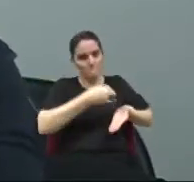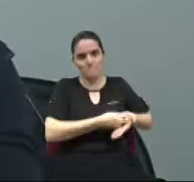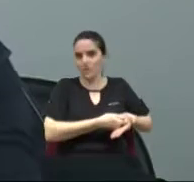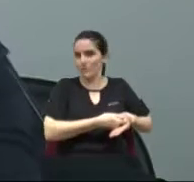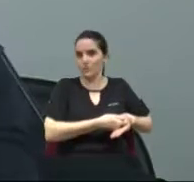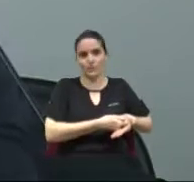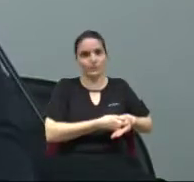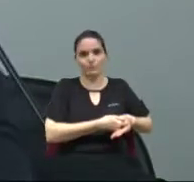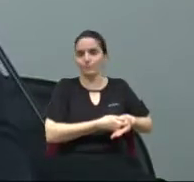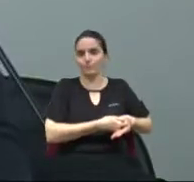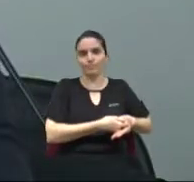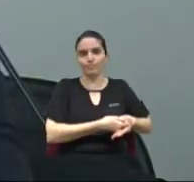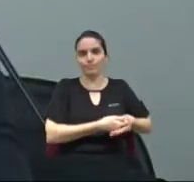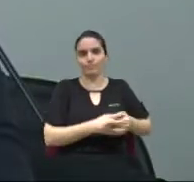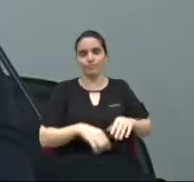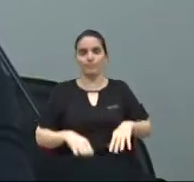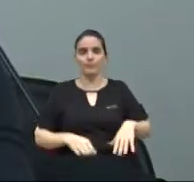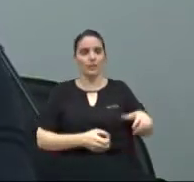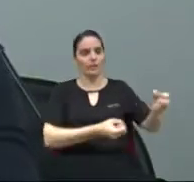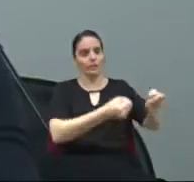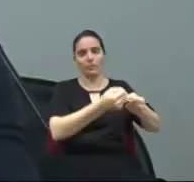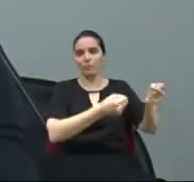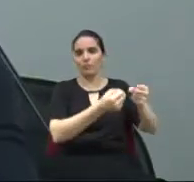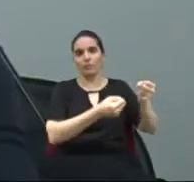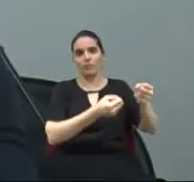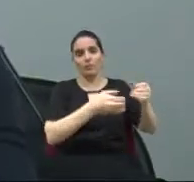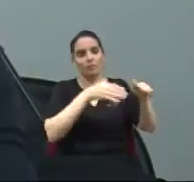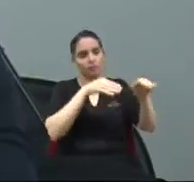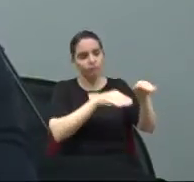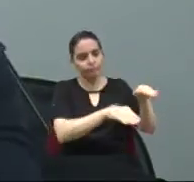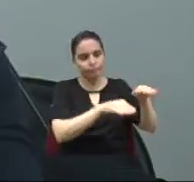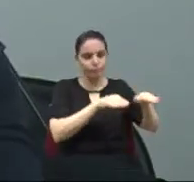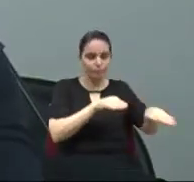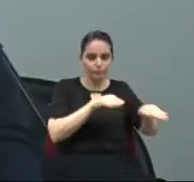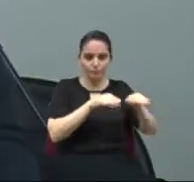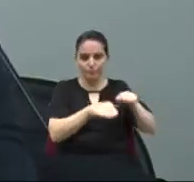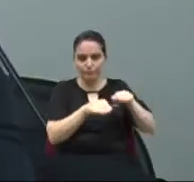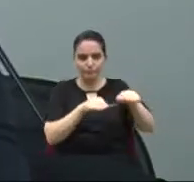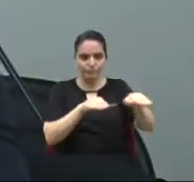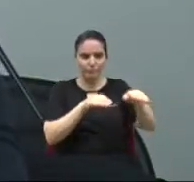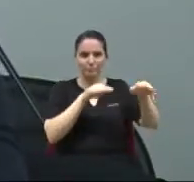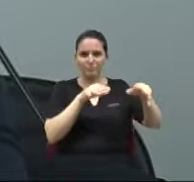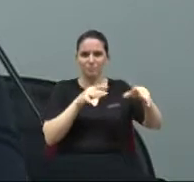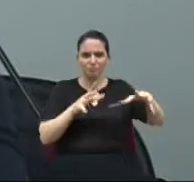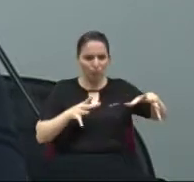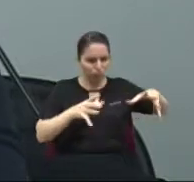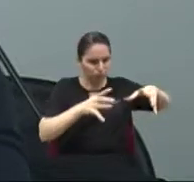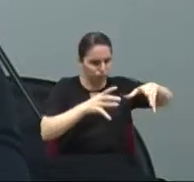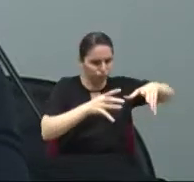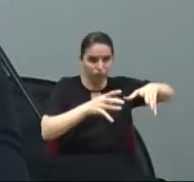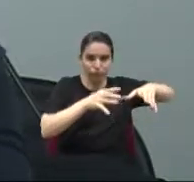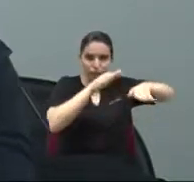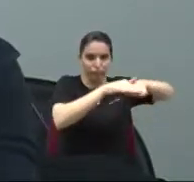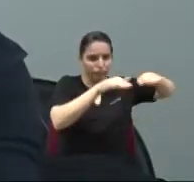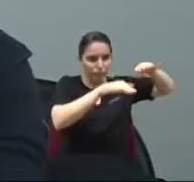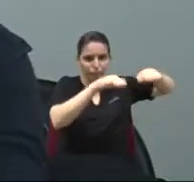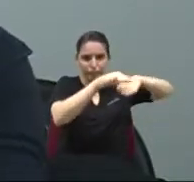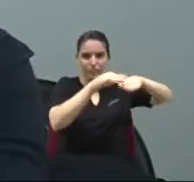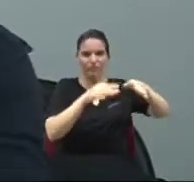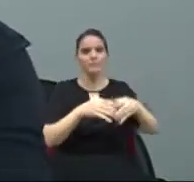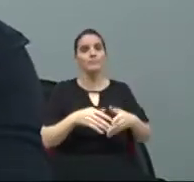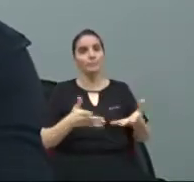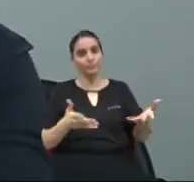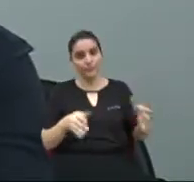e os carros ficam lá, no pátio, amontoados, um em cima do outro, e outro, ele